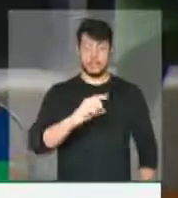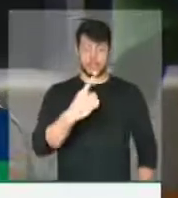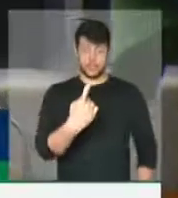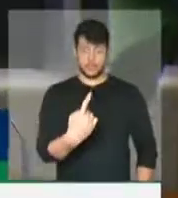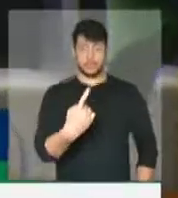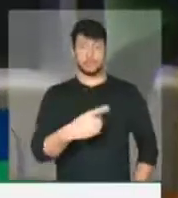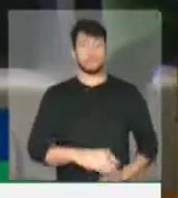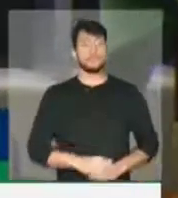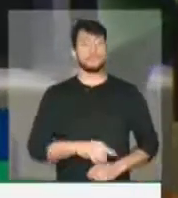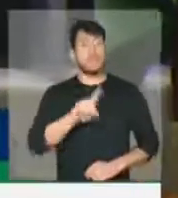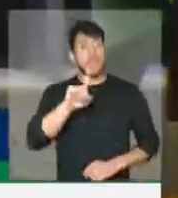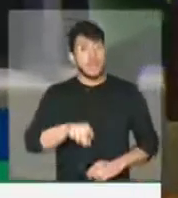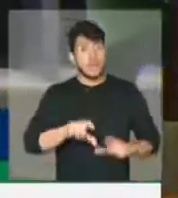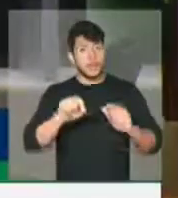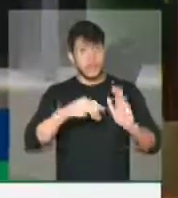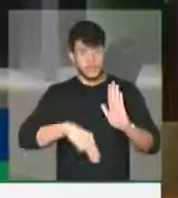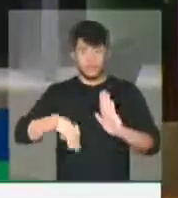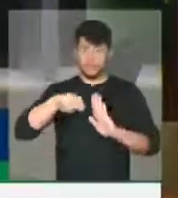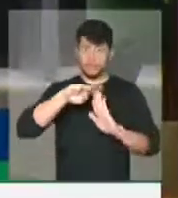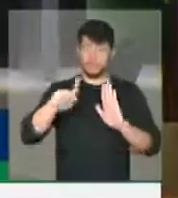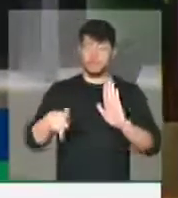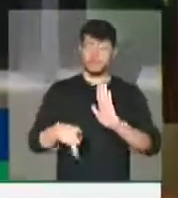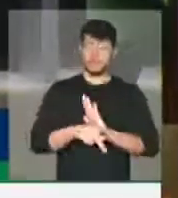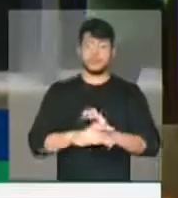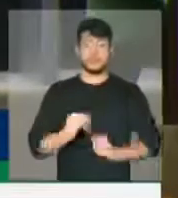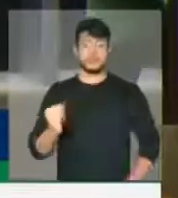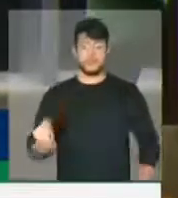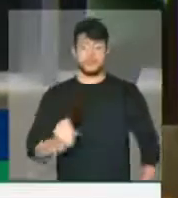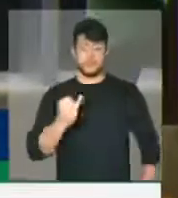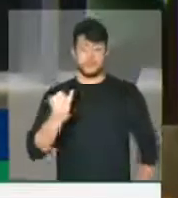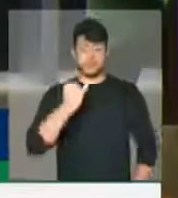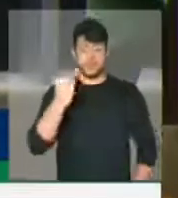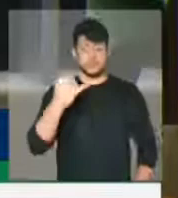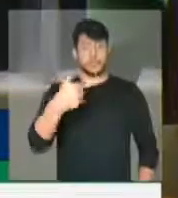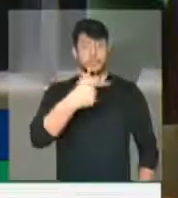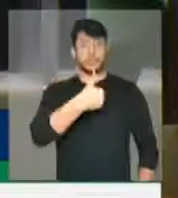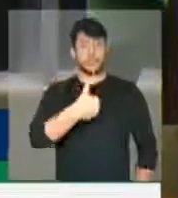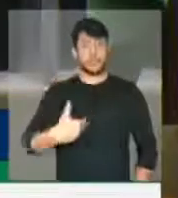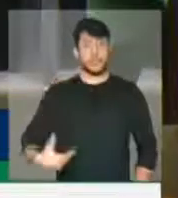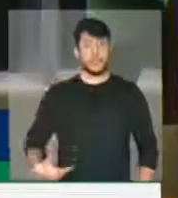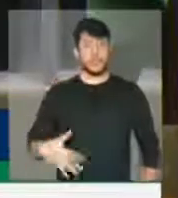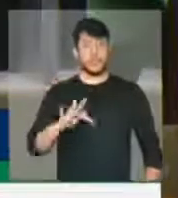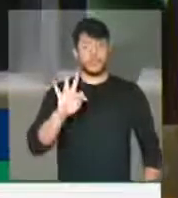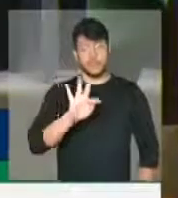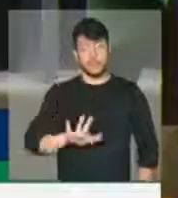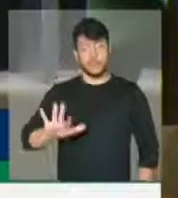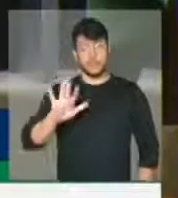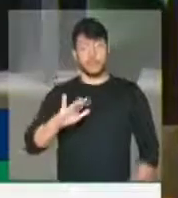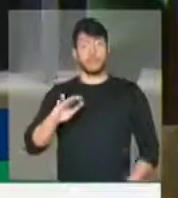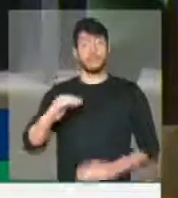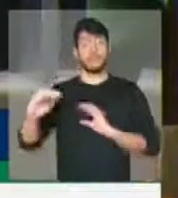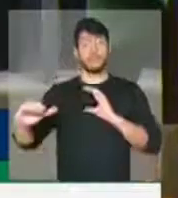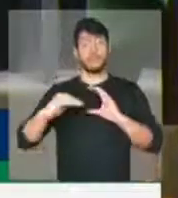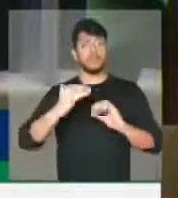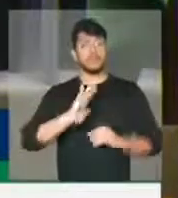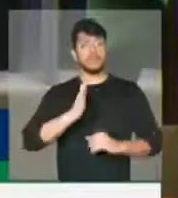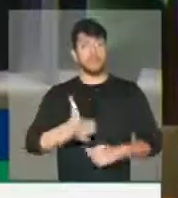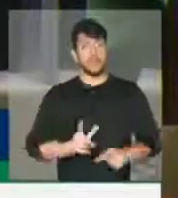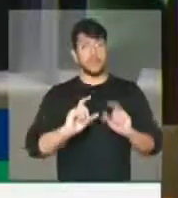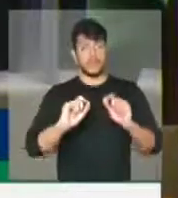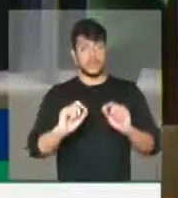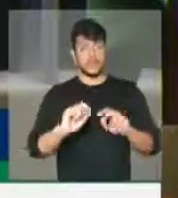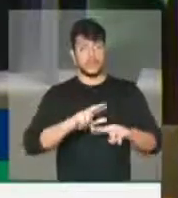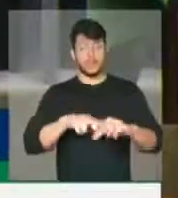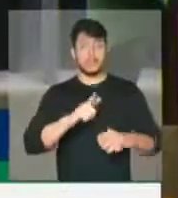que foi encaminhada para cá pelo governo federal para transferir as terras da União nos estados de